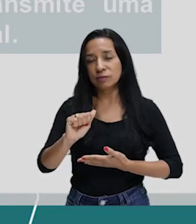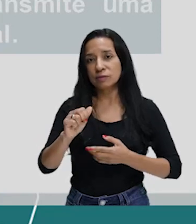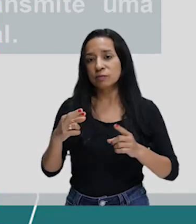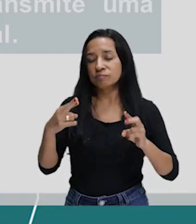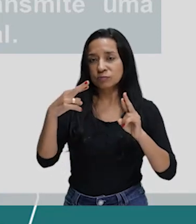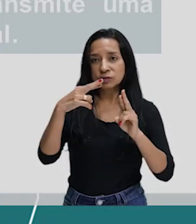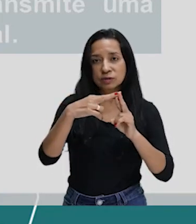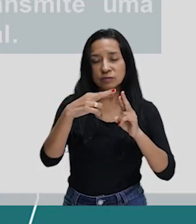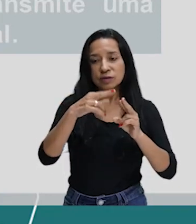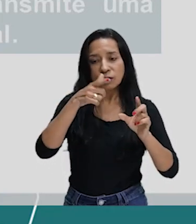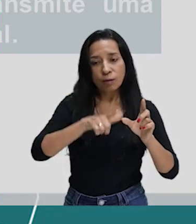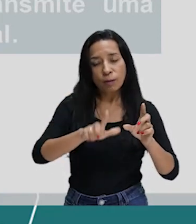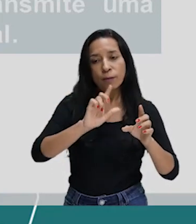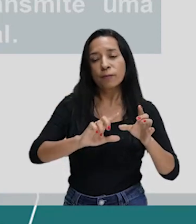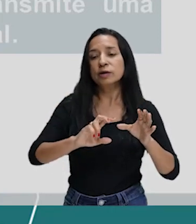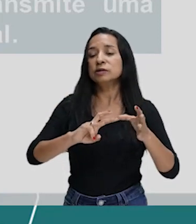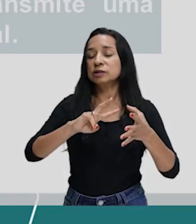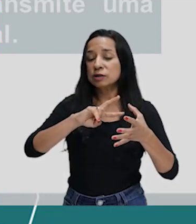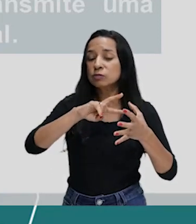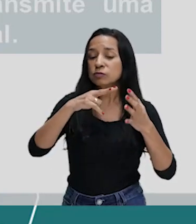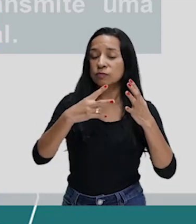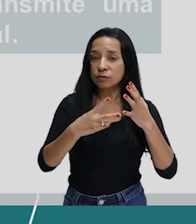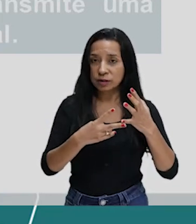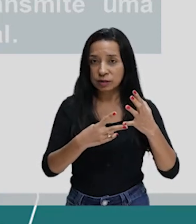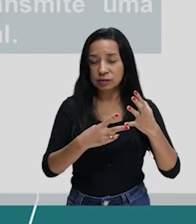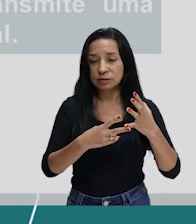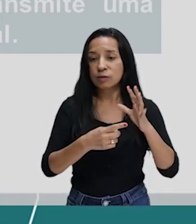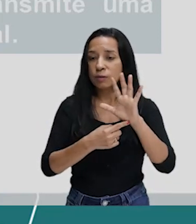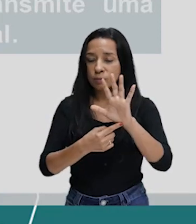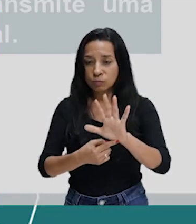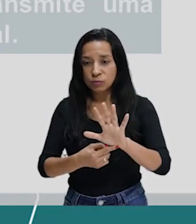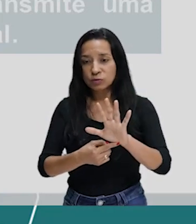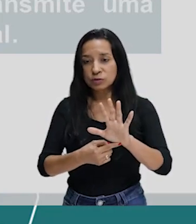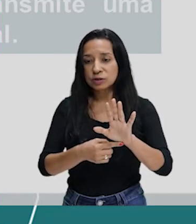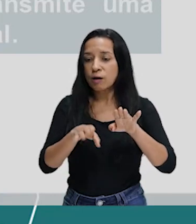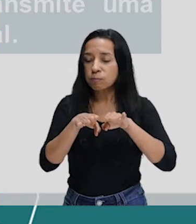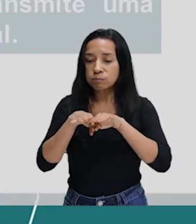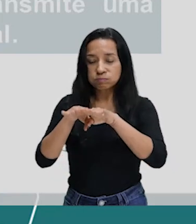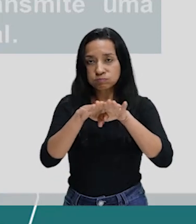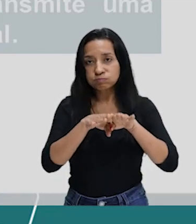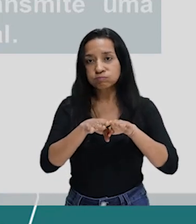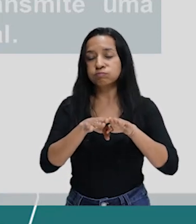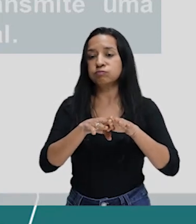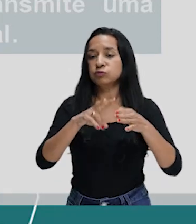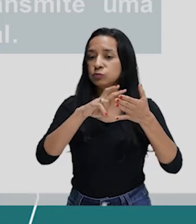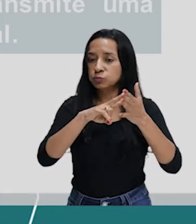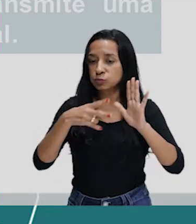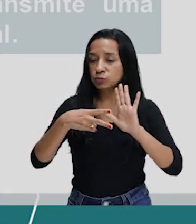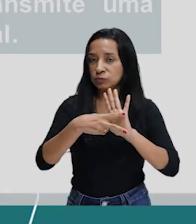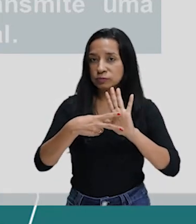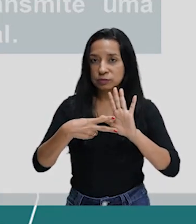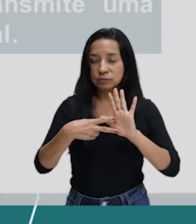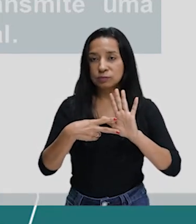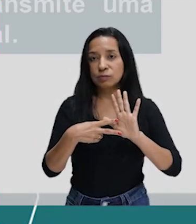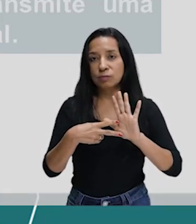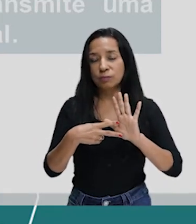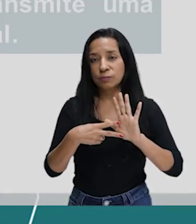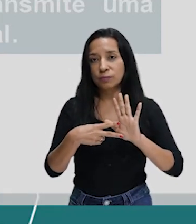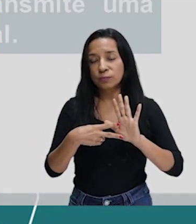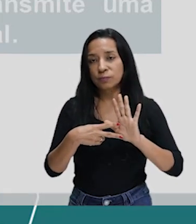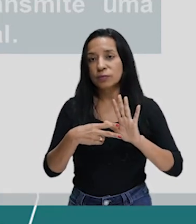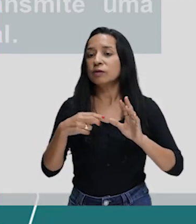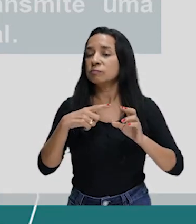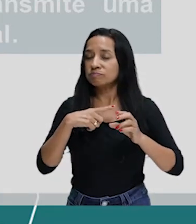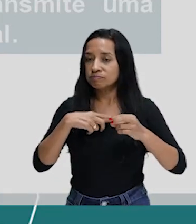para atribuir certa melodia aos versos. Então, por meio da repetição também é possível a rima,